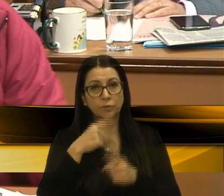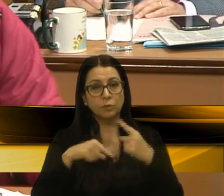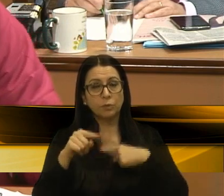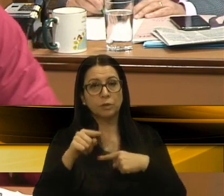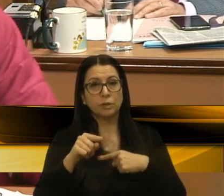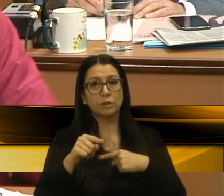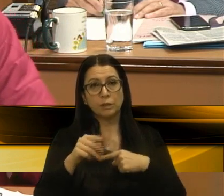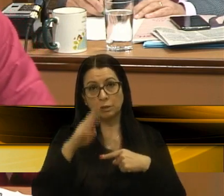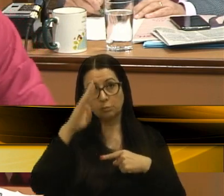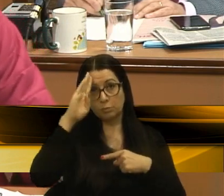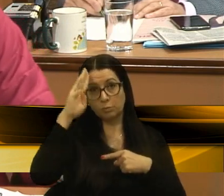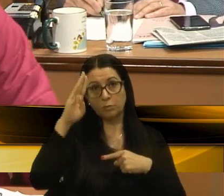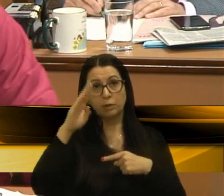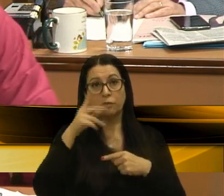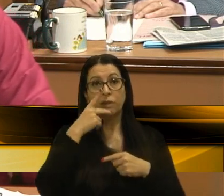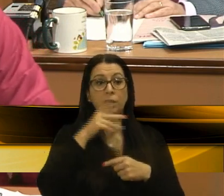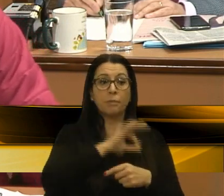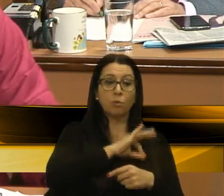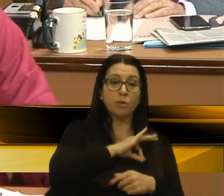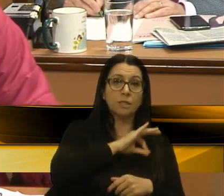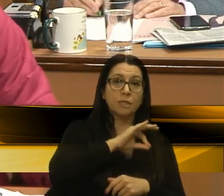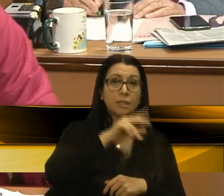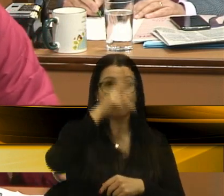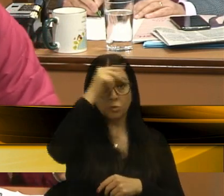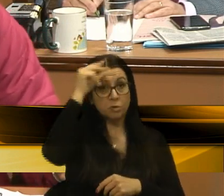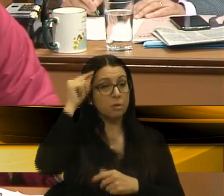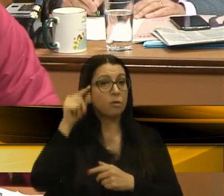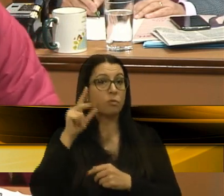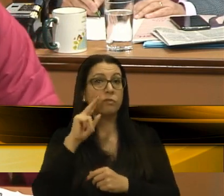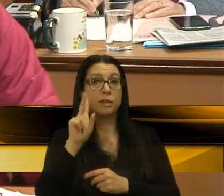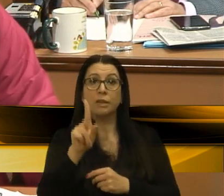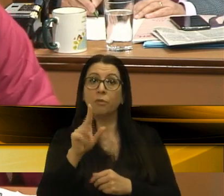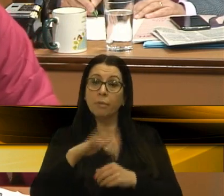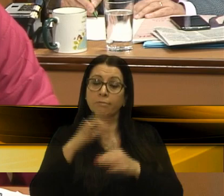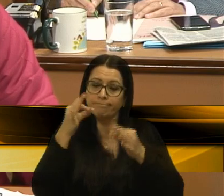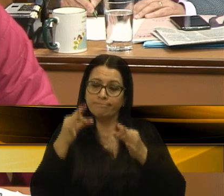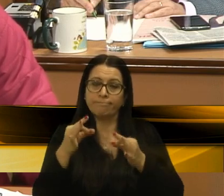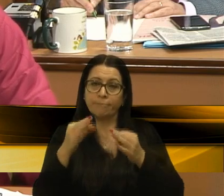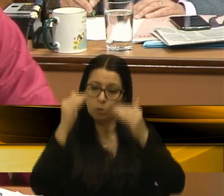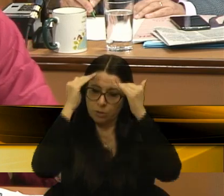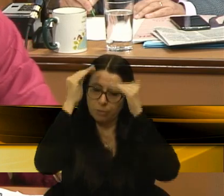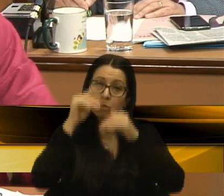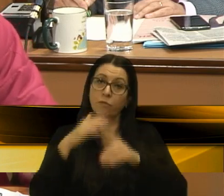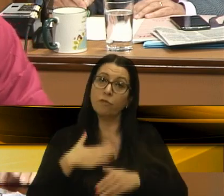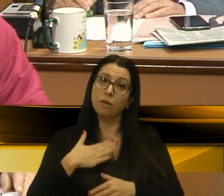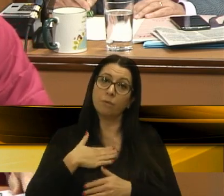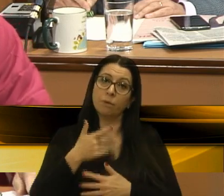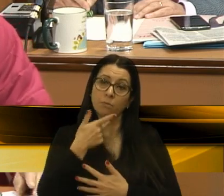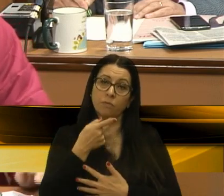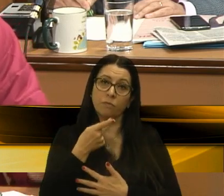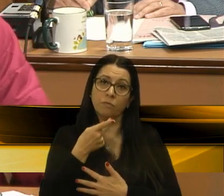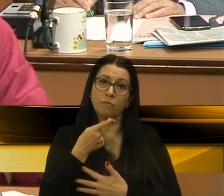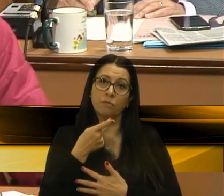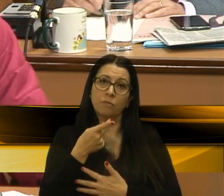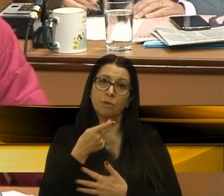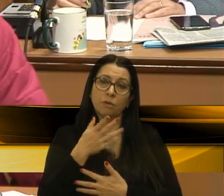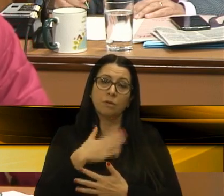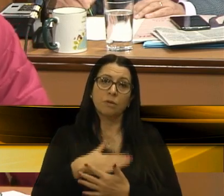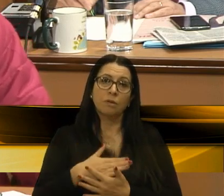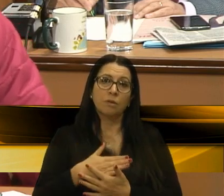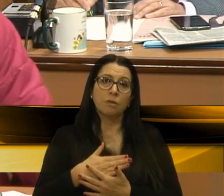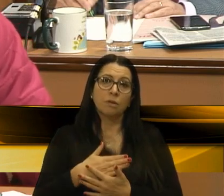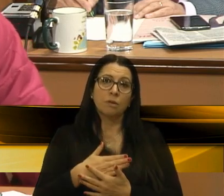Municipal uma polícia municipal, nós precisamos tratar com maior dignidade e respeito. Então, fica aqui, secretário Ederson, a minha